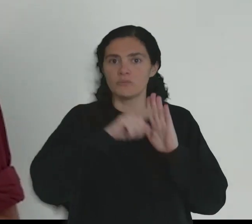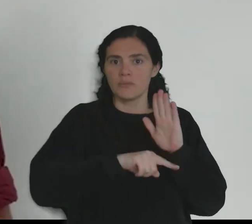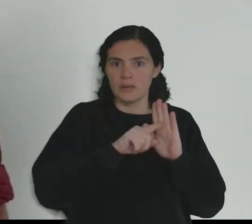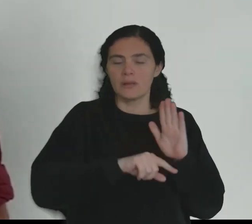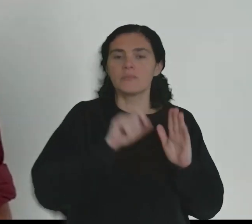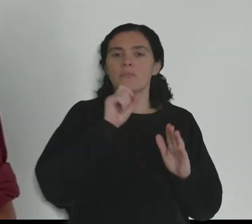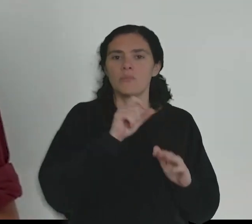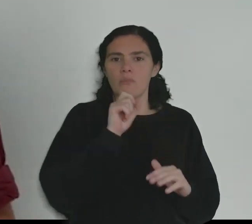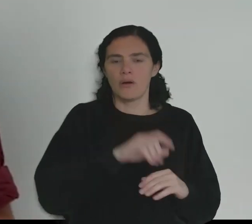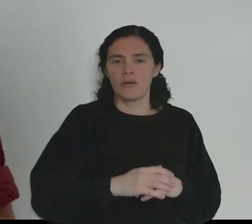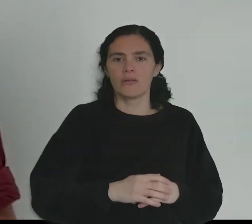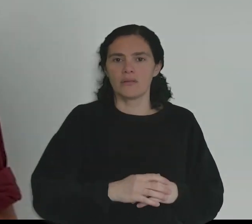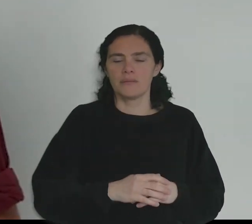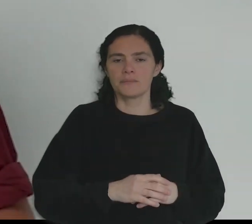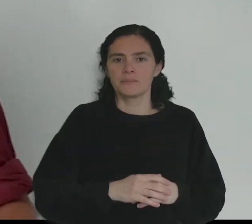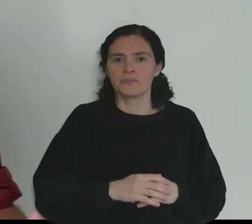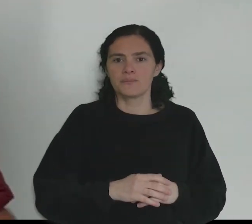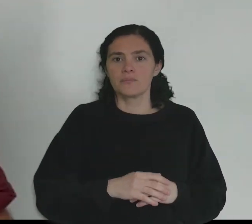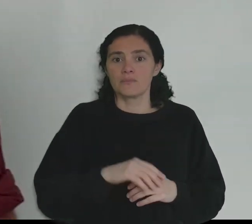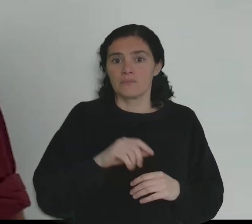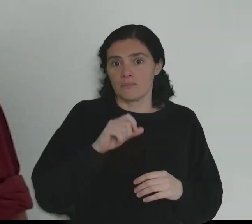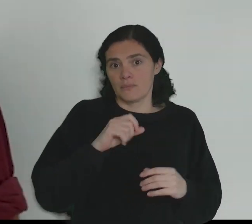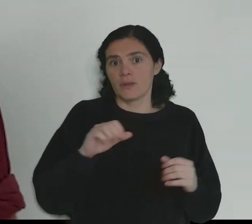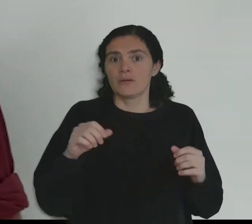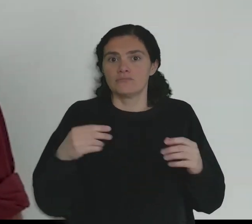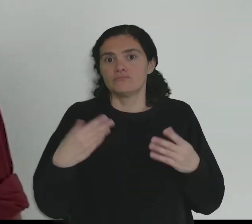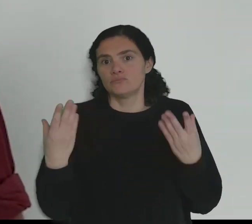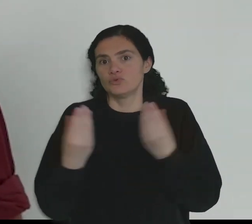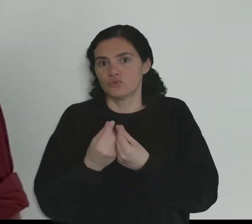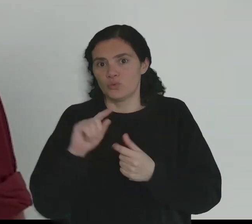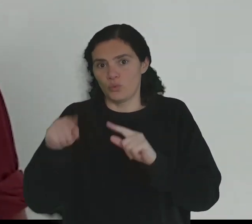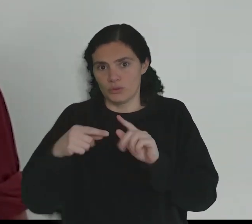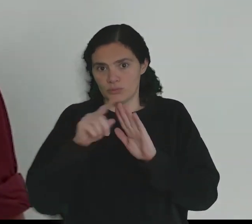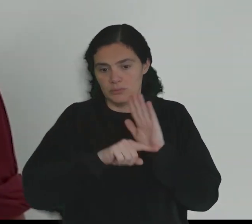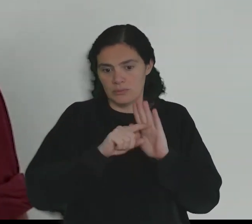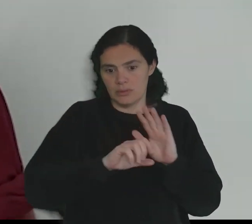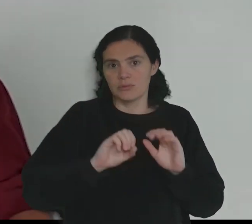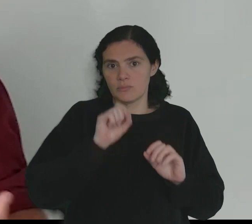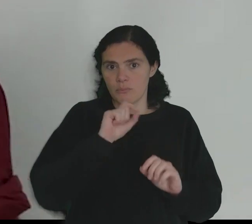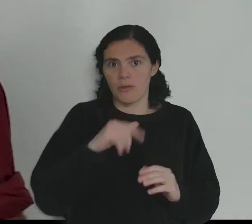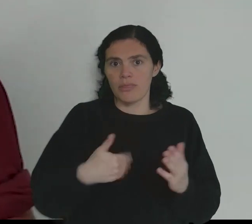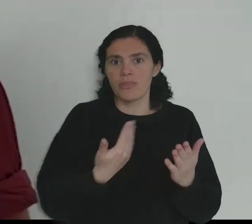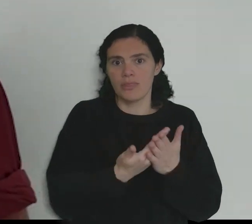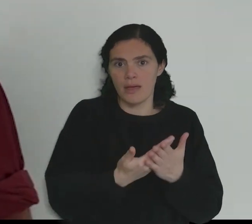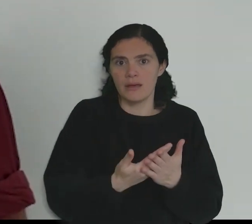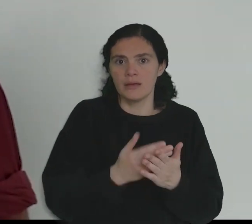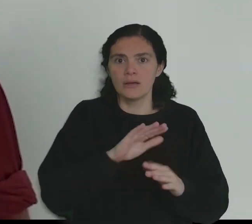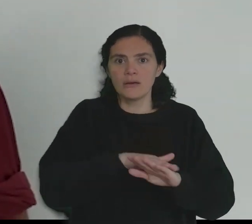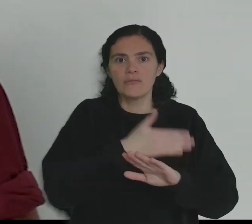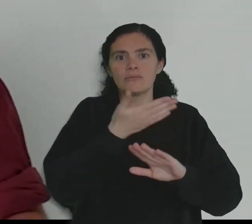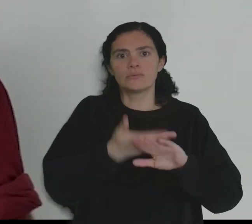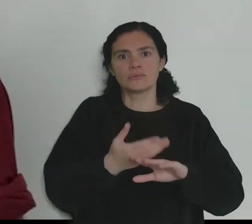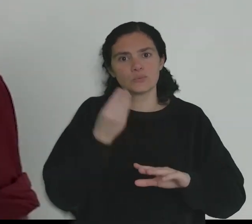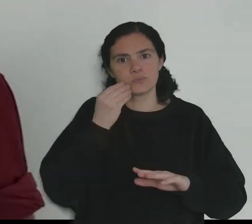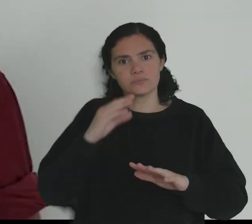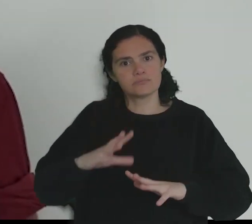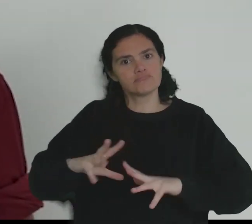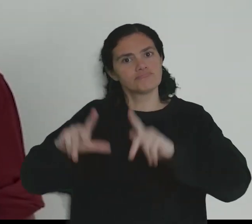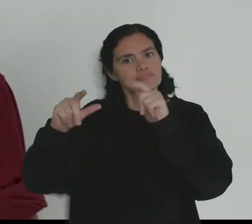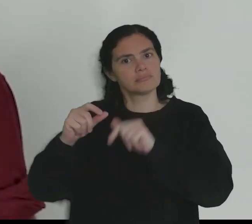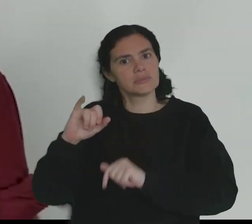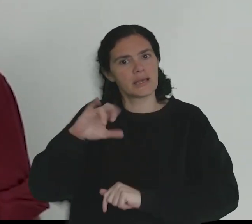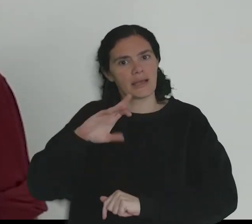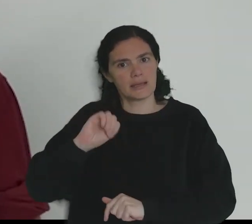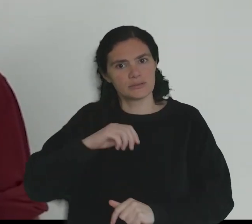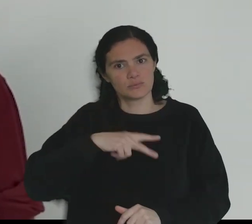esta é uma medida que poderia, combinada com, seguramente, muitas outras, mas que poderia contribuir para reforçar a progressividade